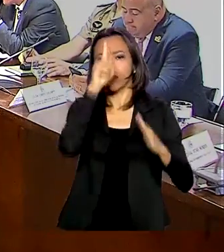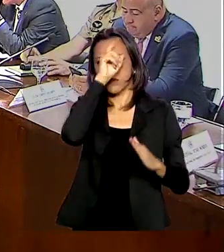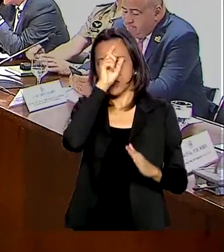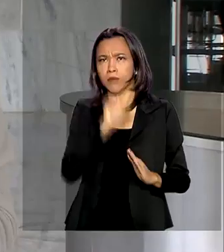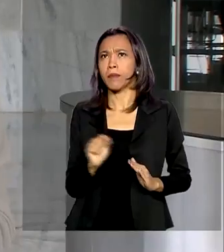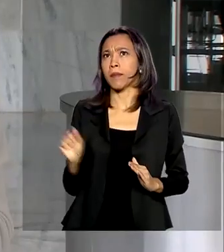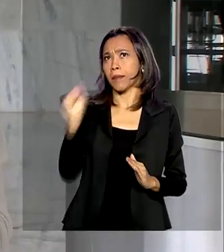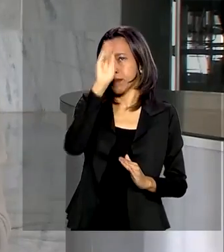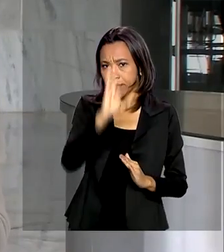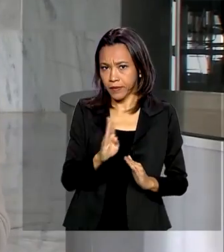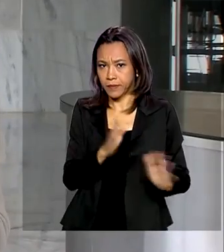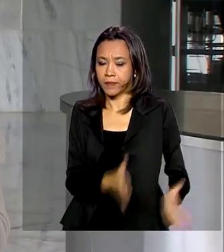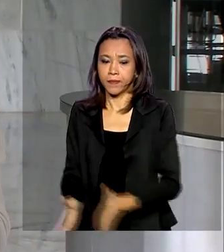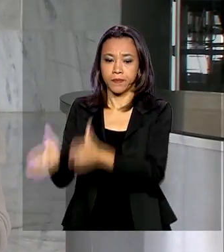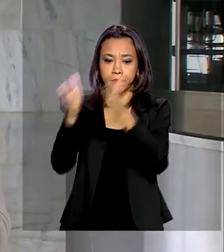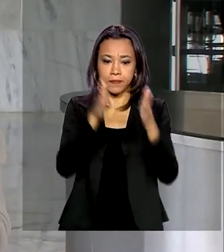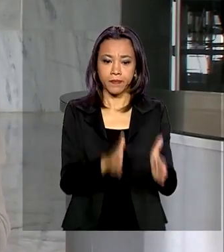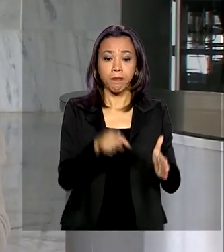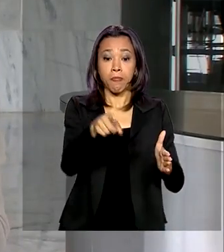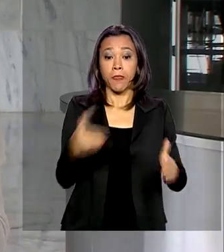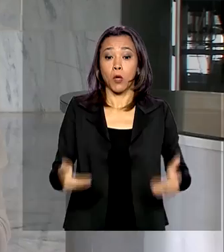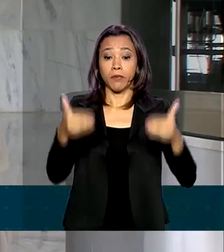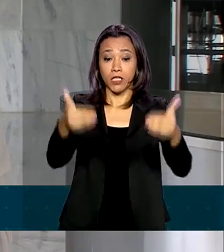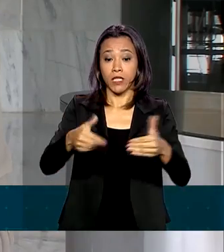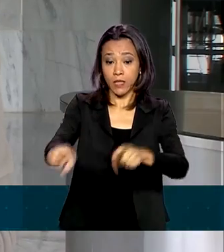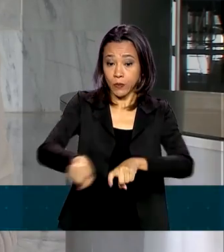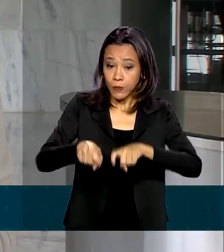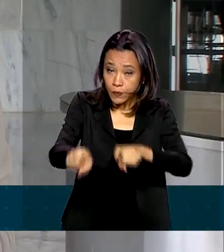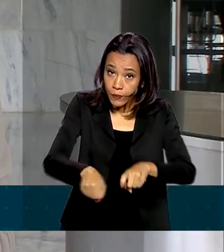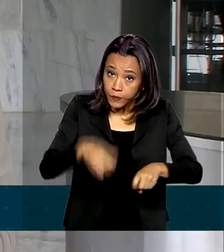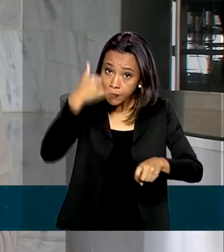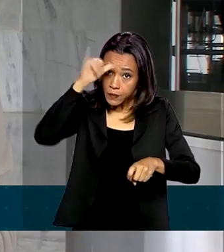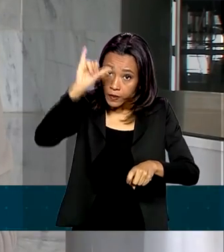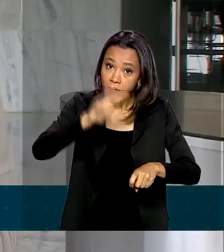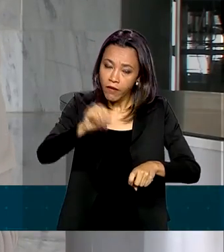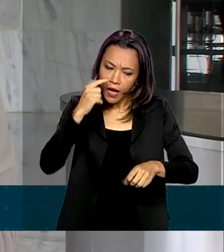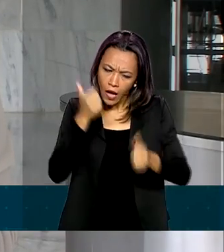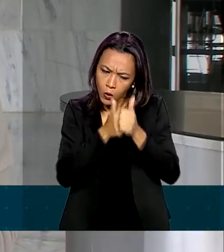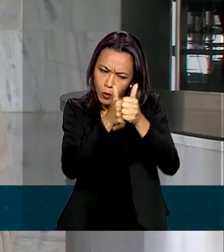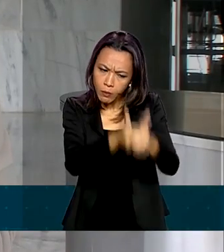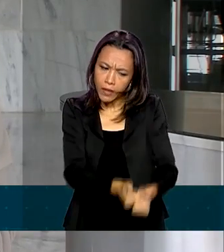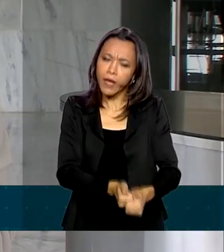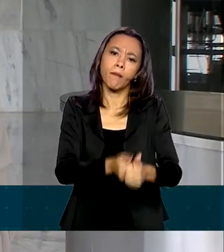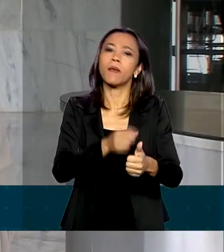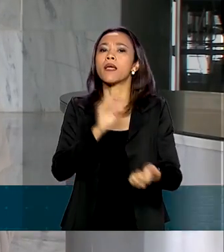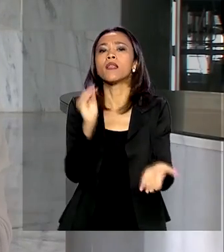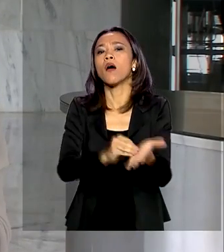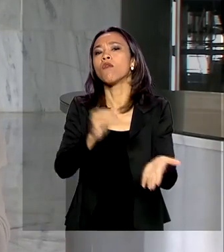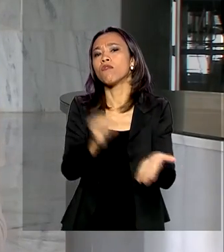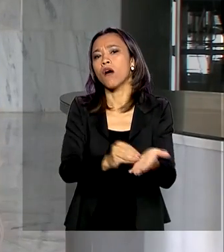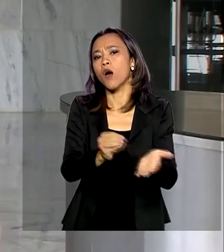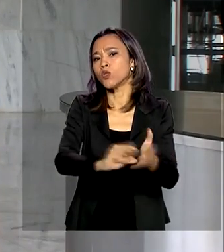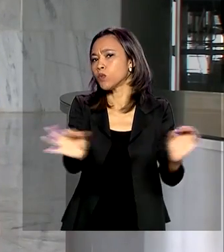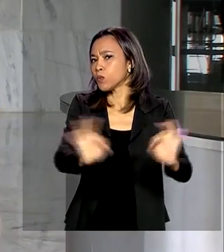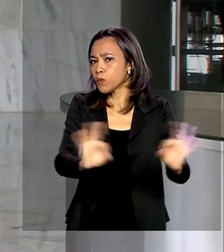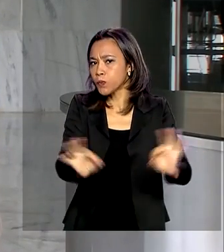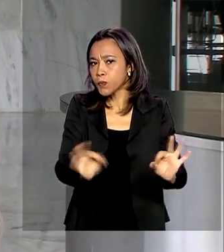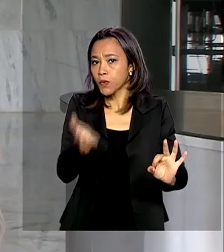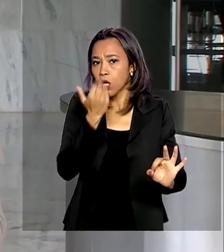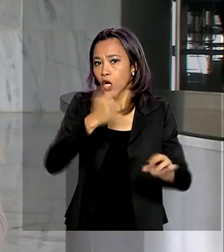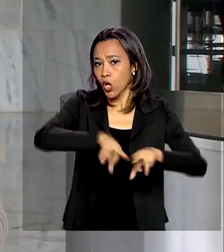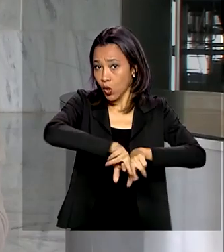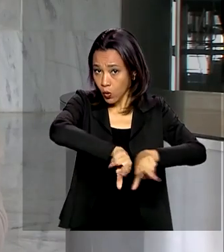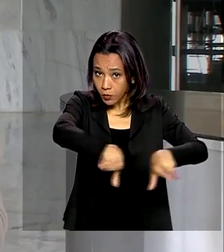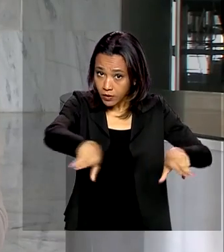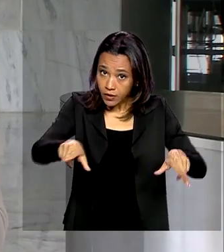saúde. O Ministério da Agricultura vai fazer um acompanhamento preventivo para que não falte alimento para o consumidor. As